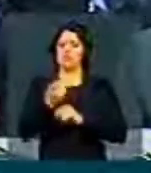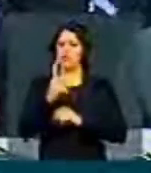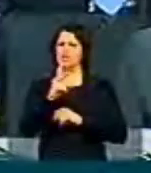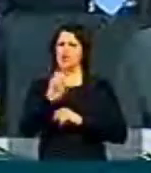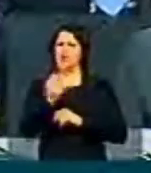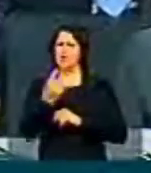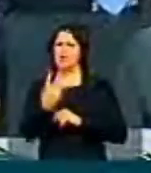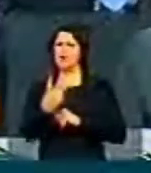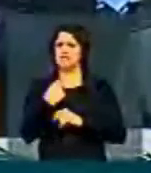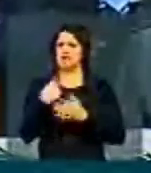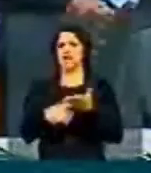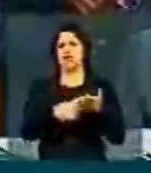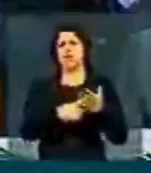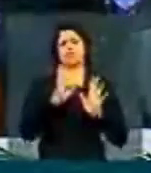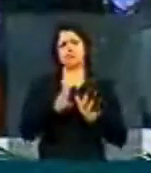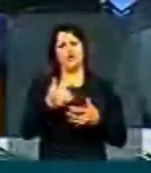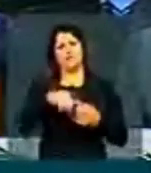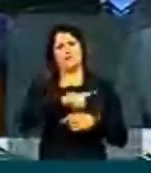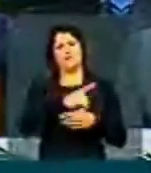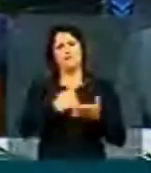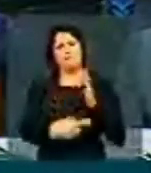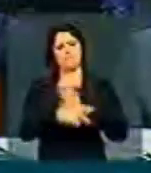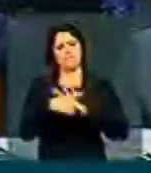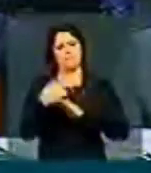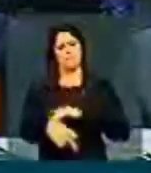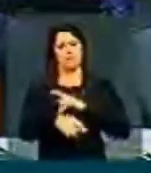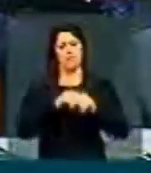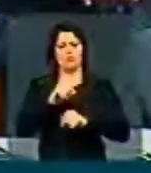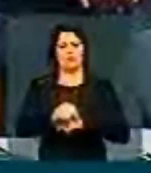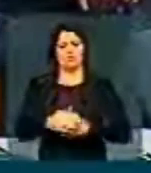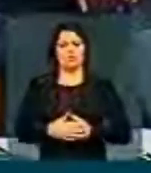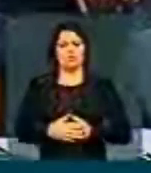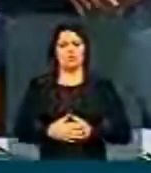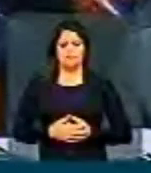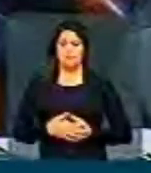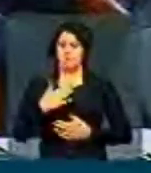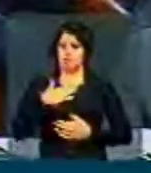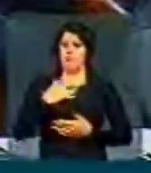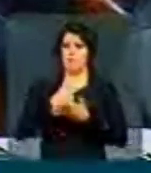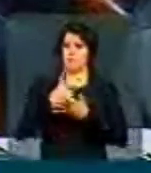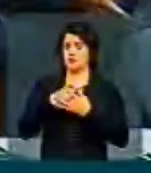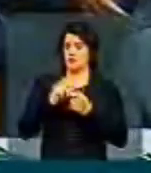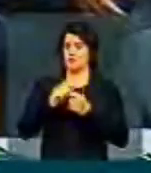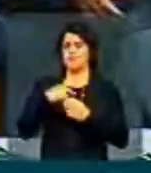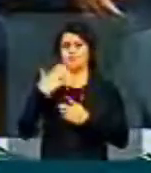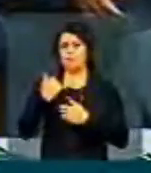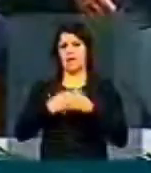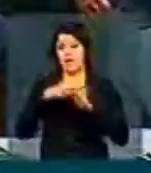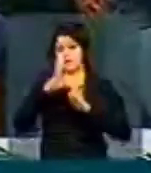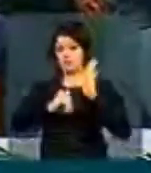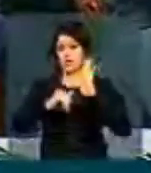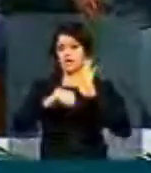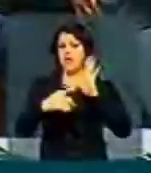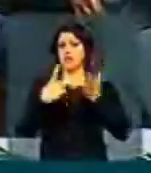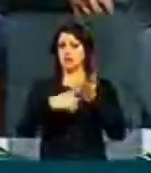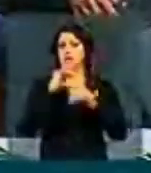delas por acordo, inclusive deste presidente, esta matéria do marco civil